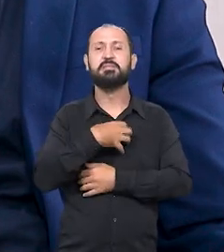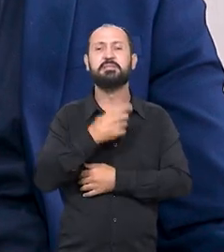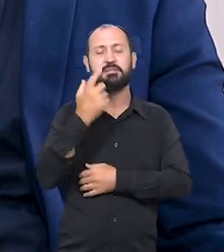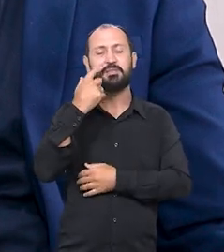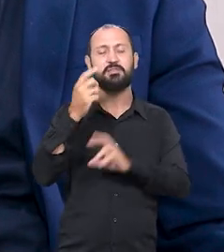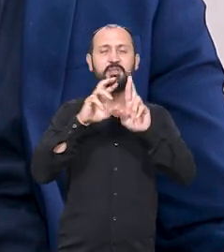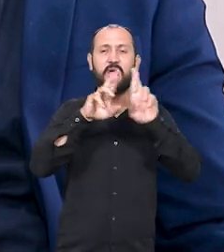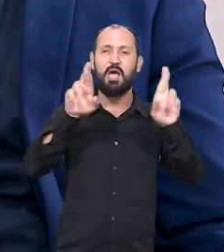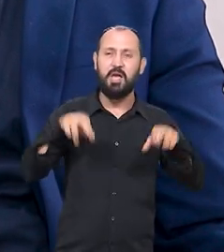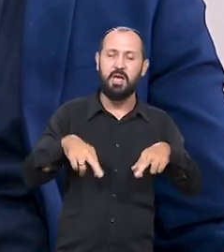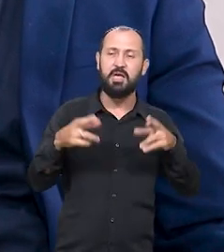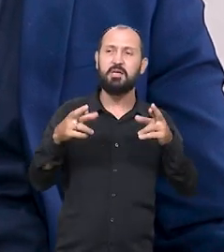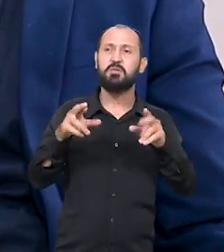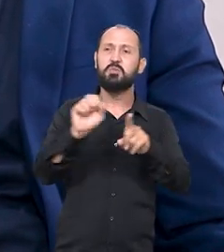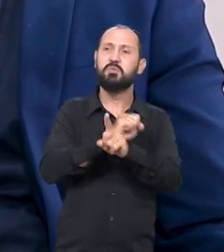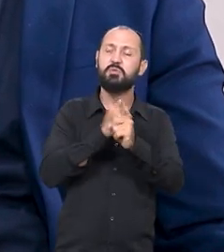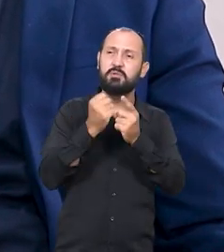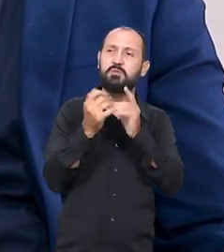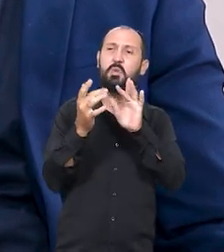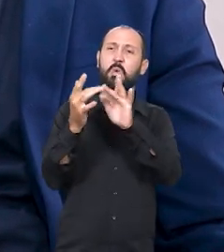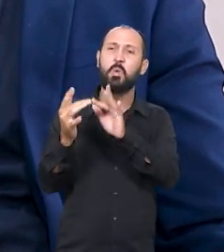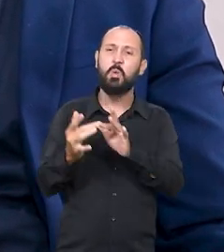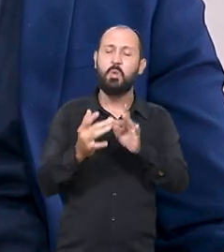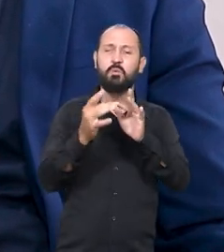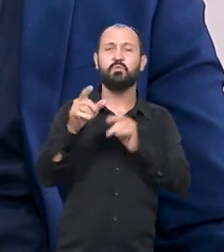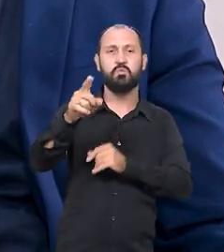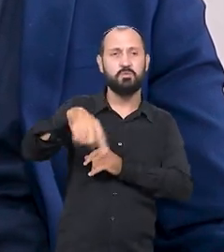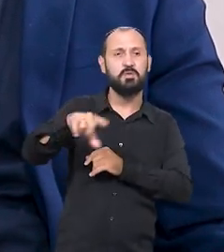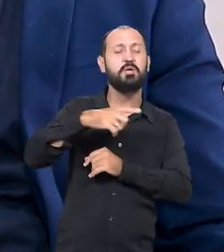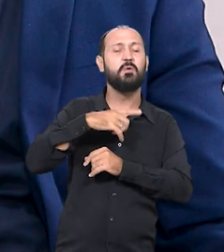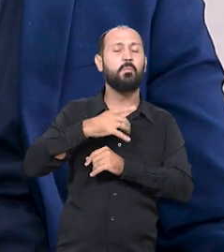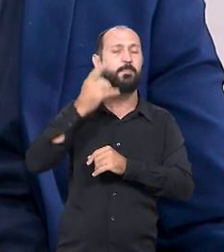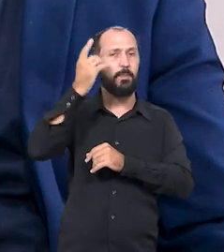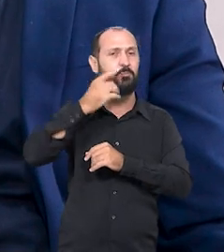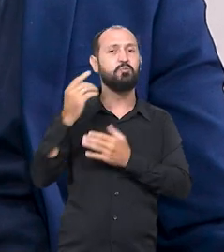sociais, essas proximidades, o senhor é um parlamentar jovem,